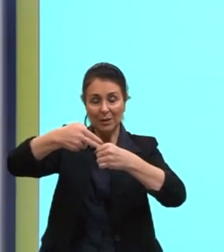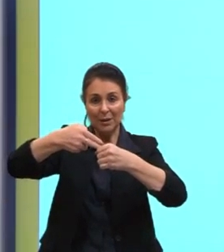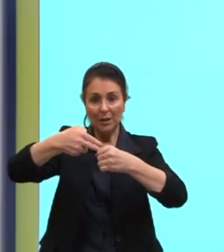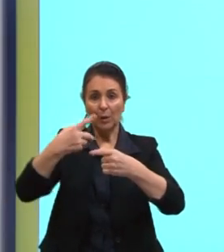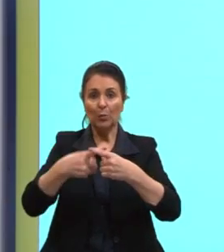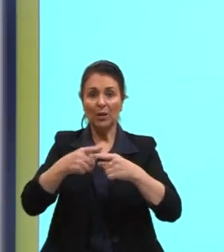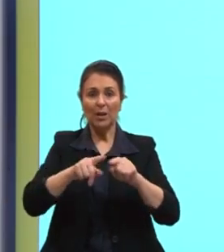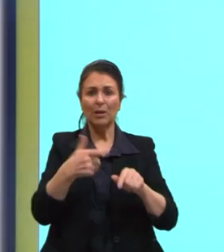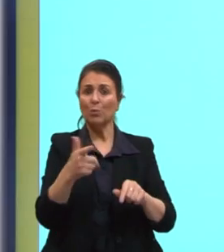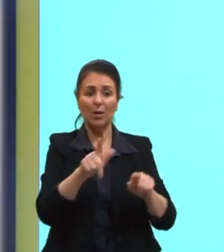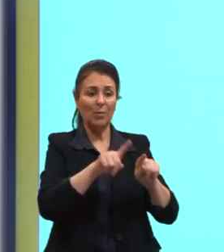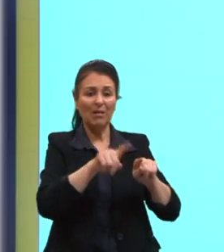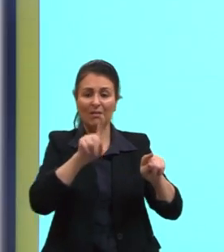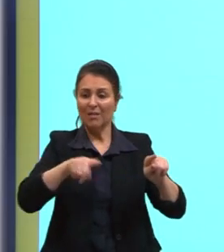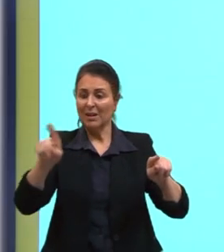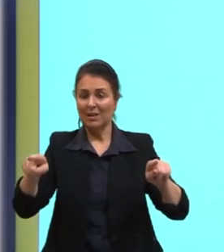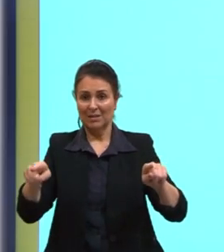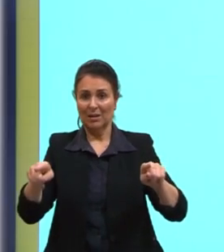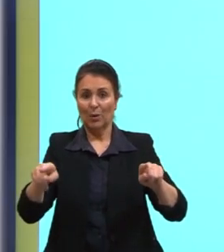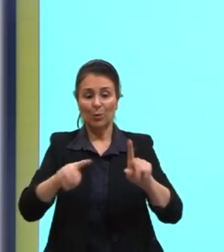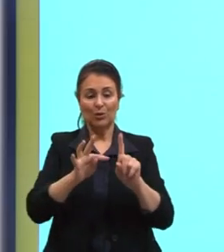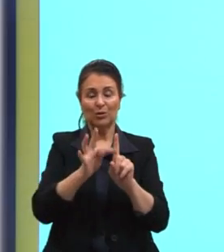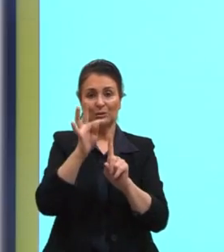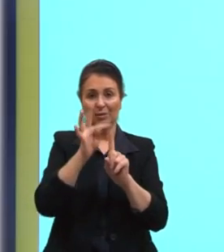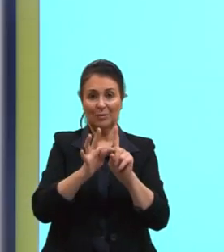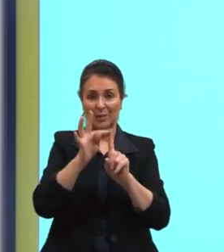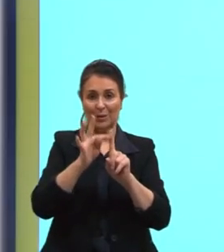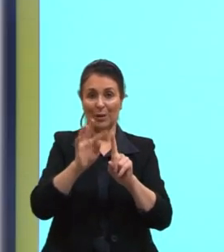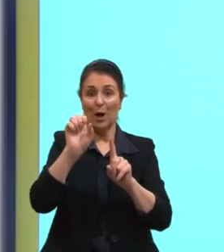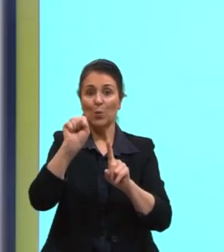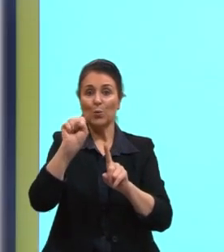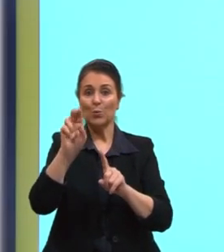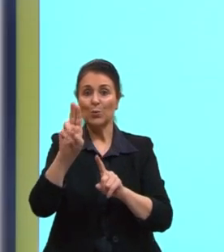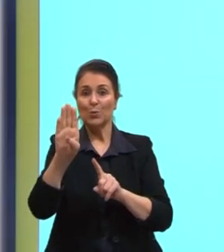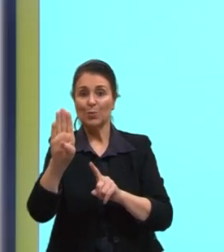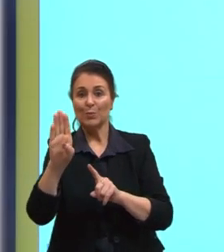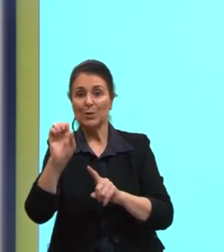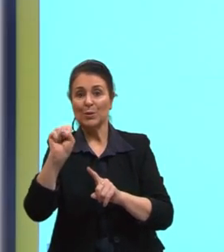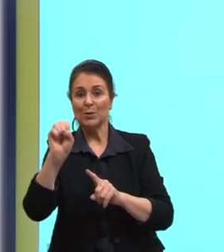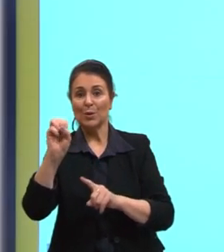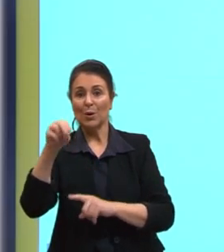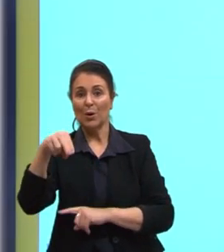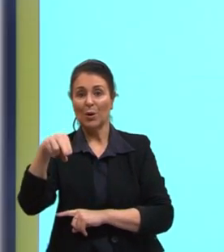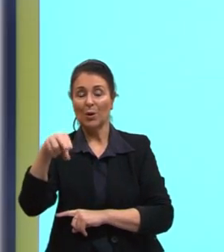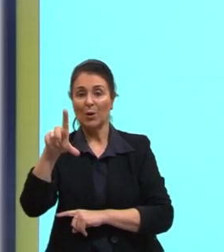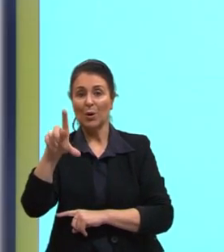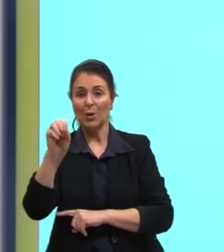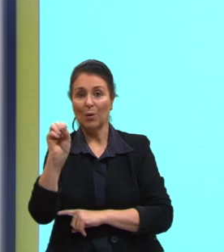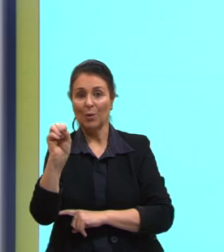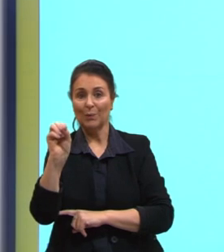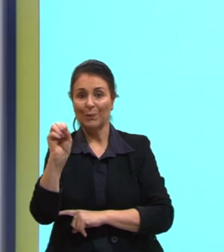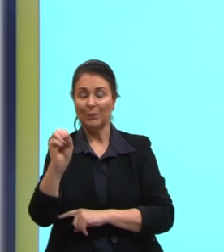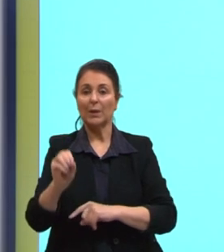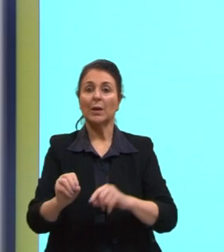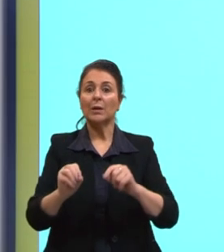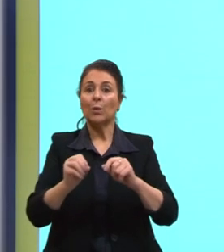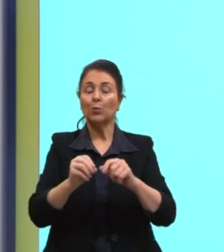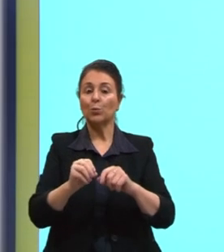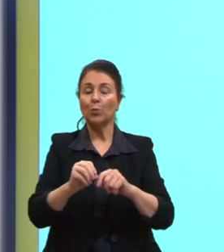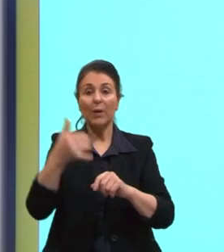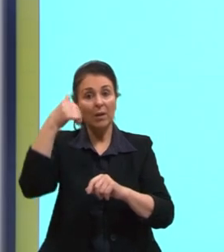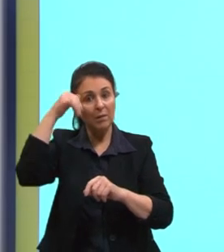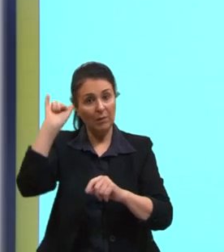grande de temperatura no subsolo. Então, no subsolo, a gente evita que aconteça, então, uma dilatação volumétrica.